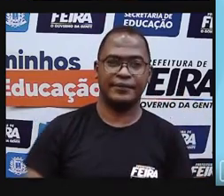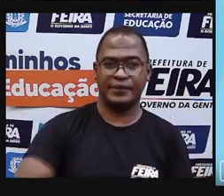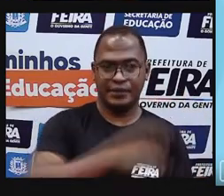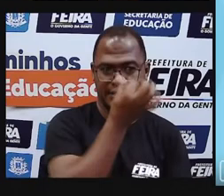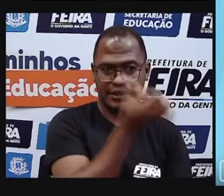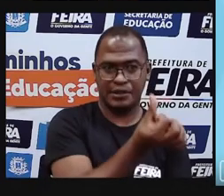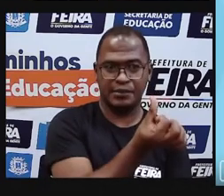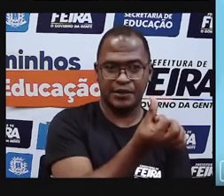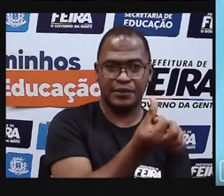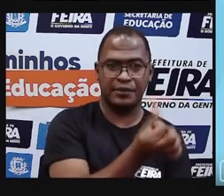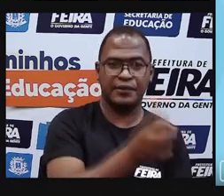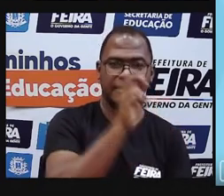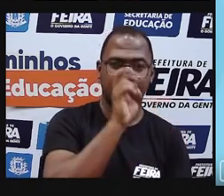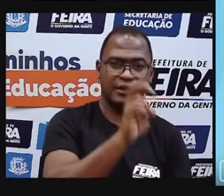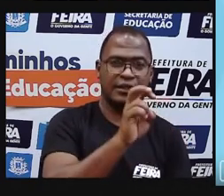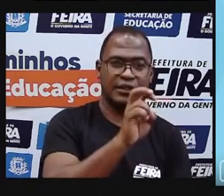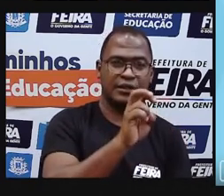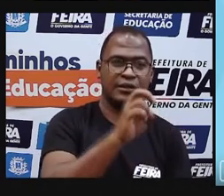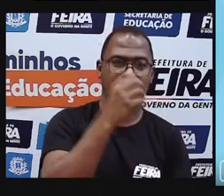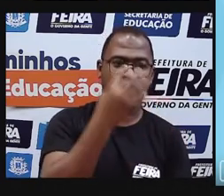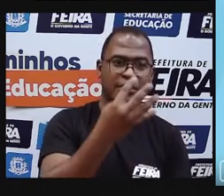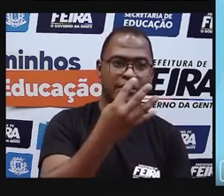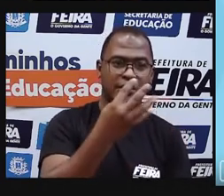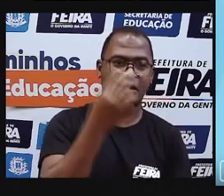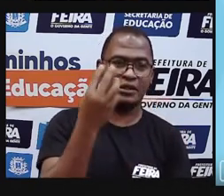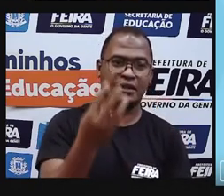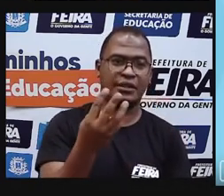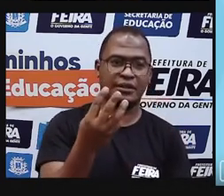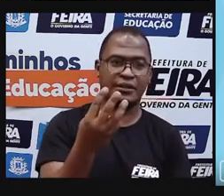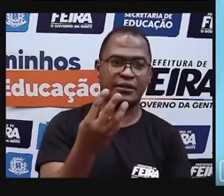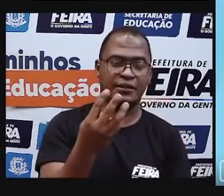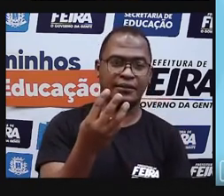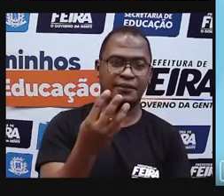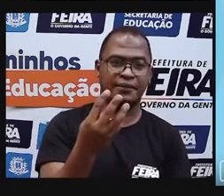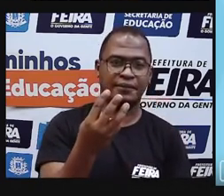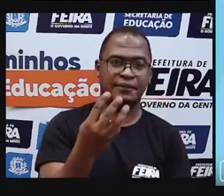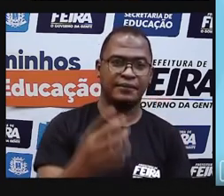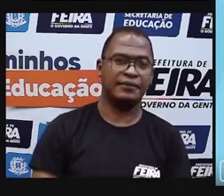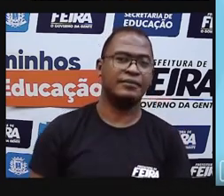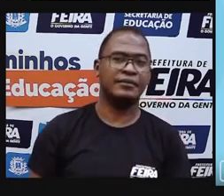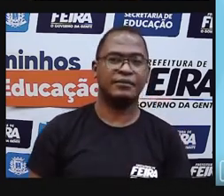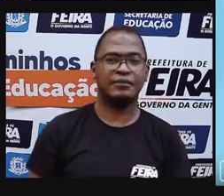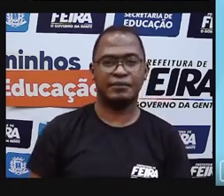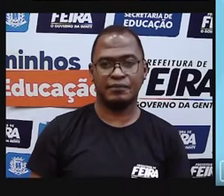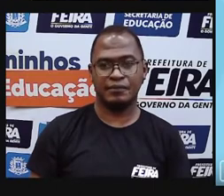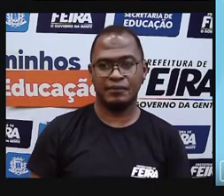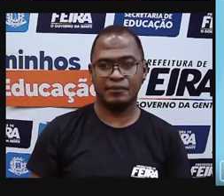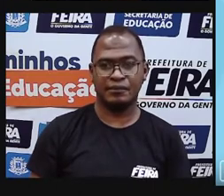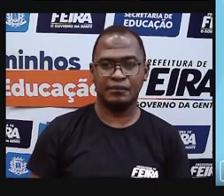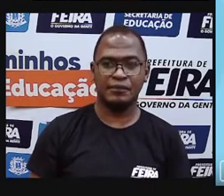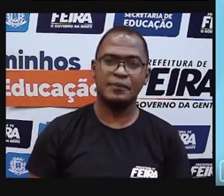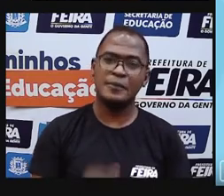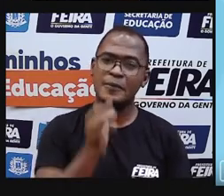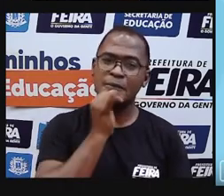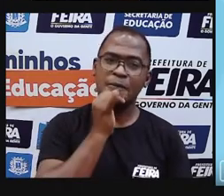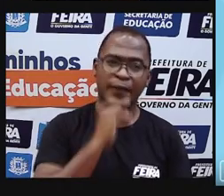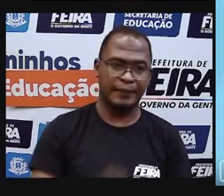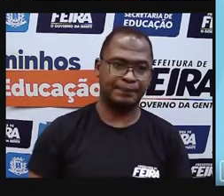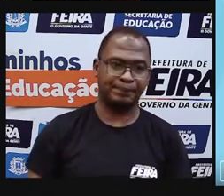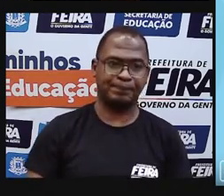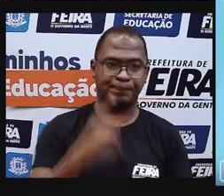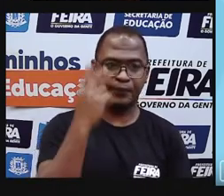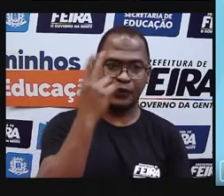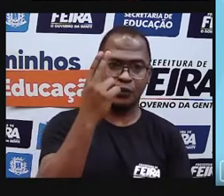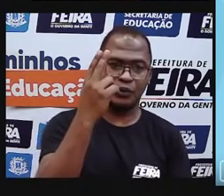quinhentos e quarenta e três. Ele tem duas dezenas, mais cinco unidades, o vinte e cinco?